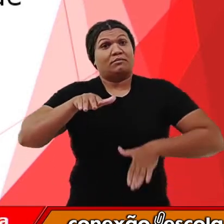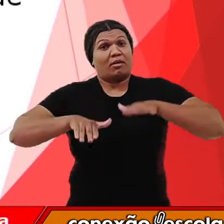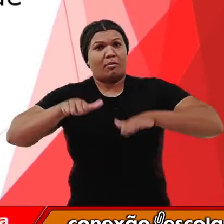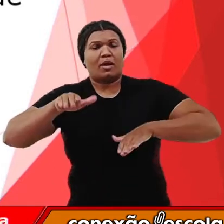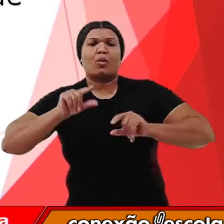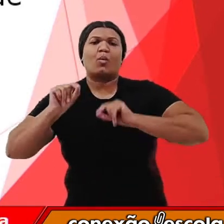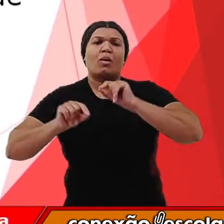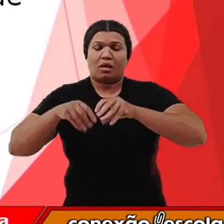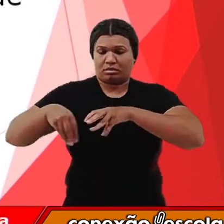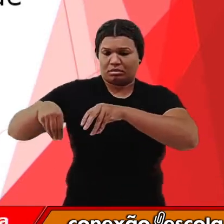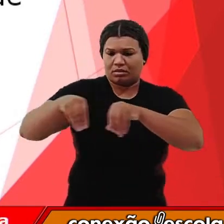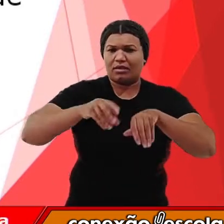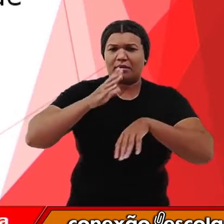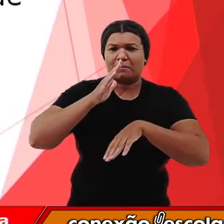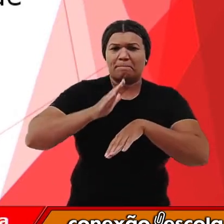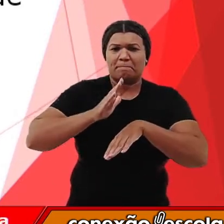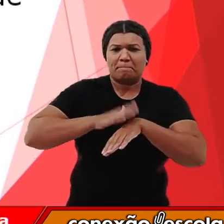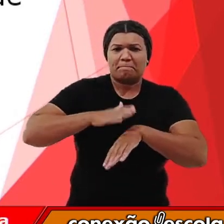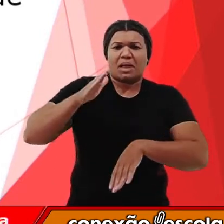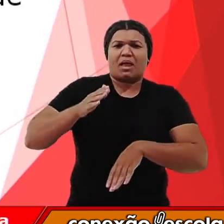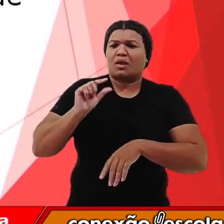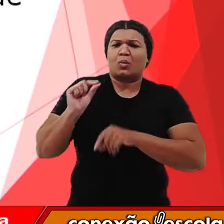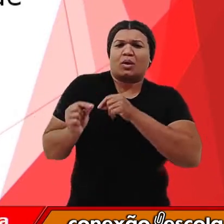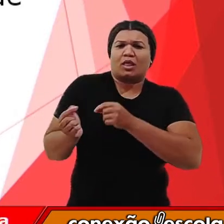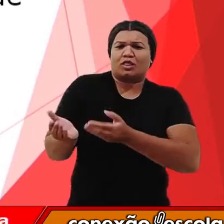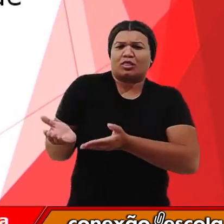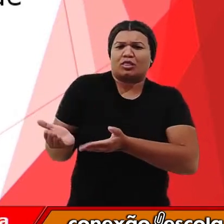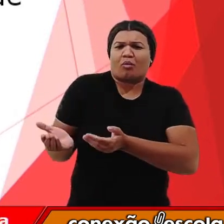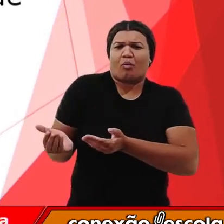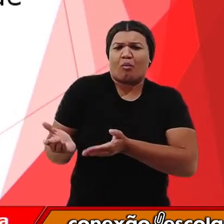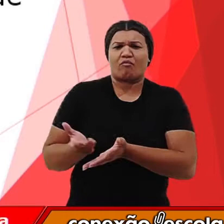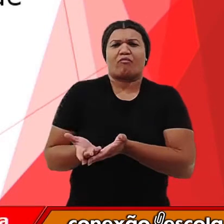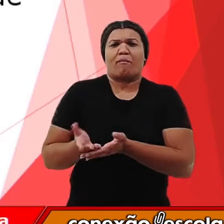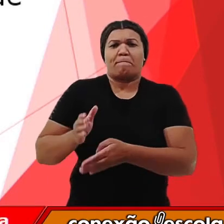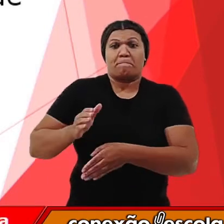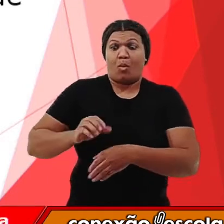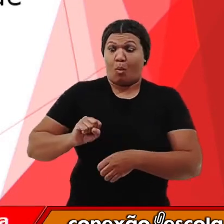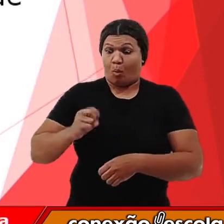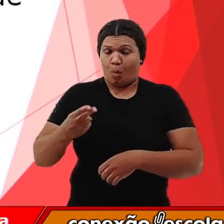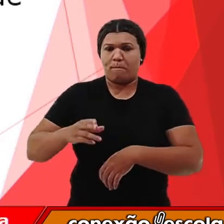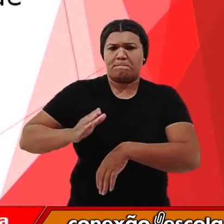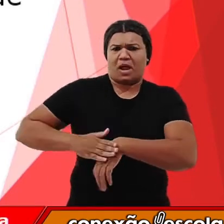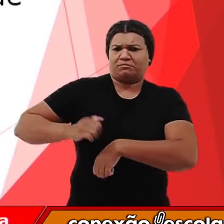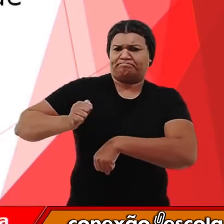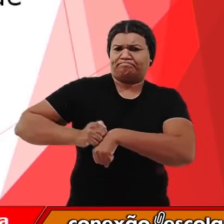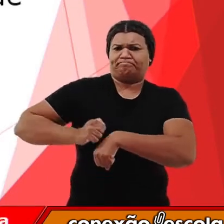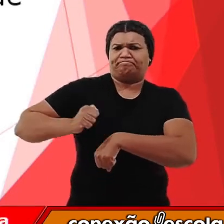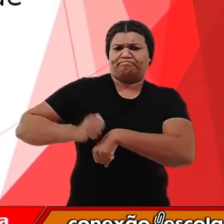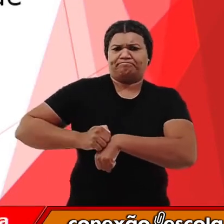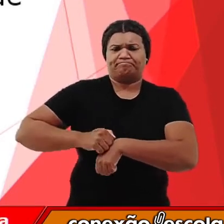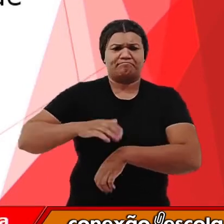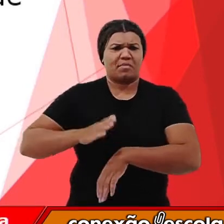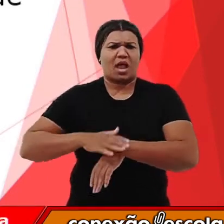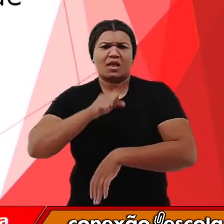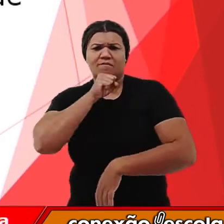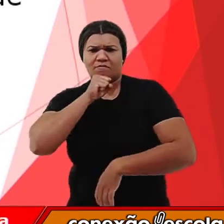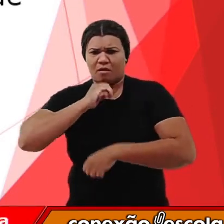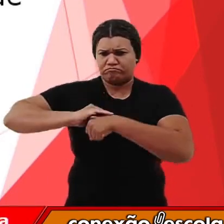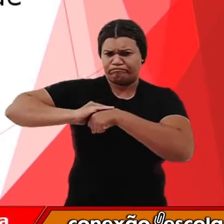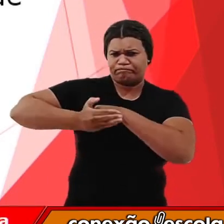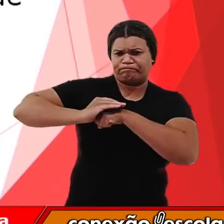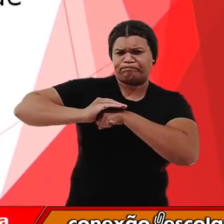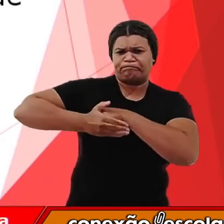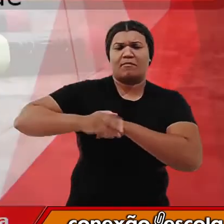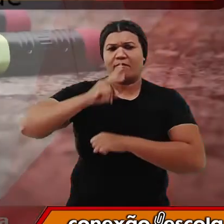um solo mais jovem ou de um solo mais bem formado, de um solo que está aí mais velho, que foi melhor formado.